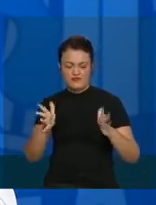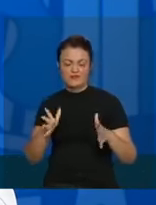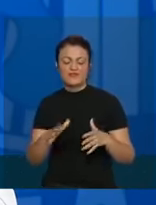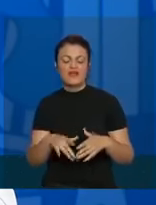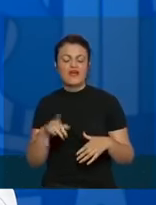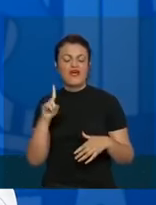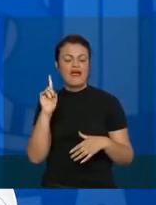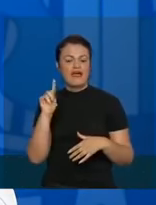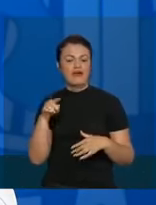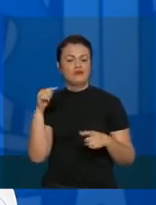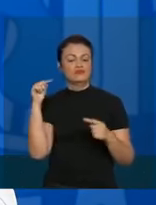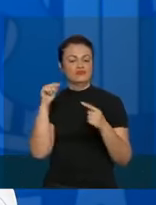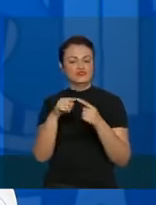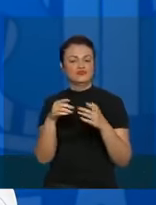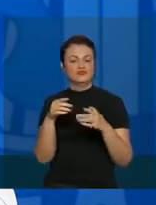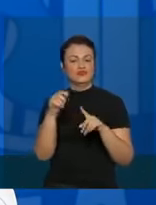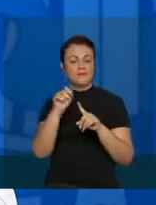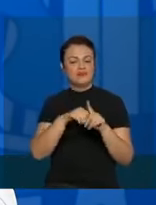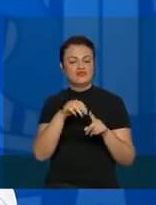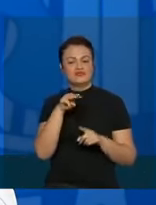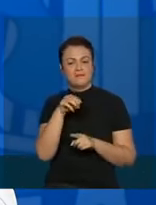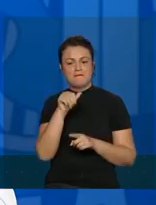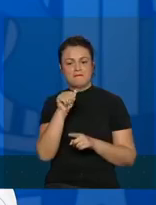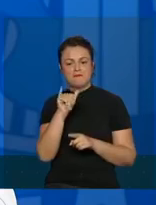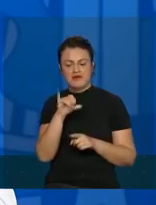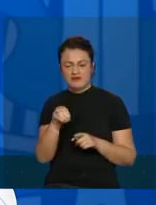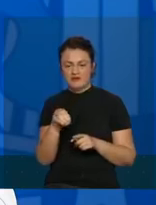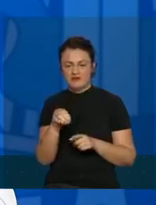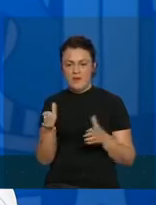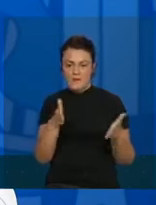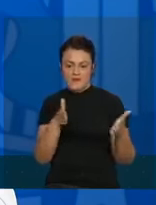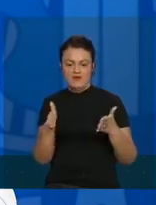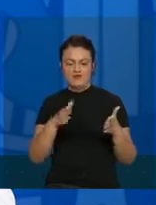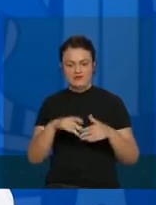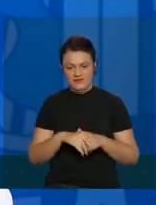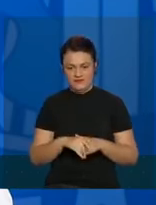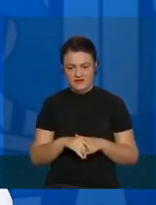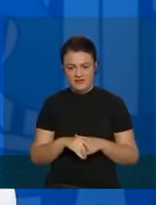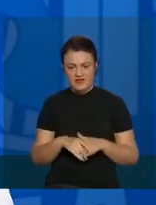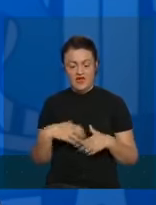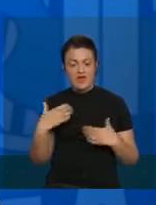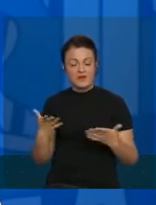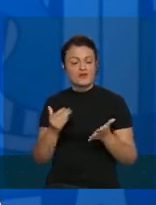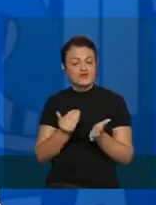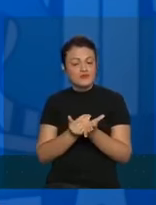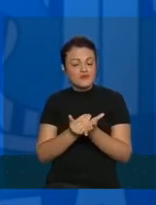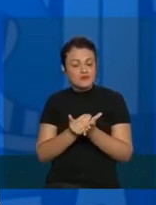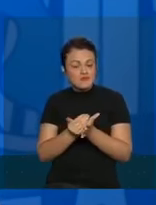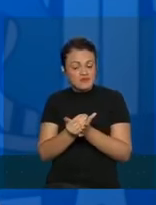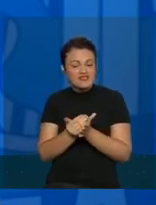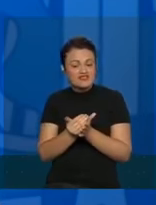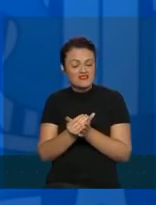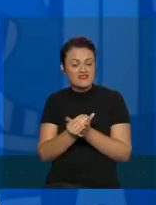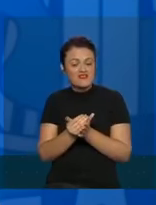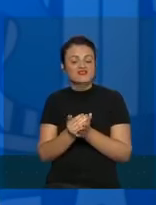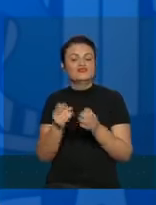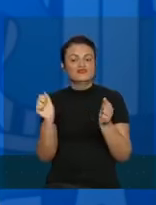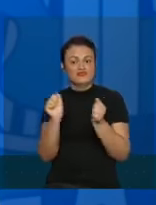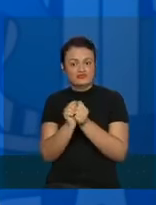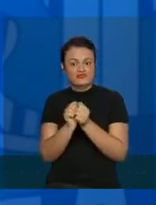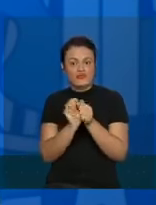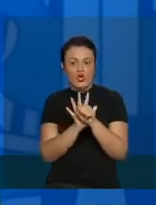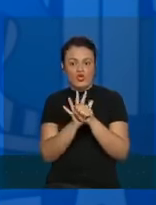são exatamente no mês de maio, é a nossa sazonalidade, é onde você está entrando com ela e com o corona